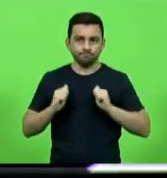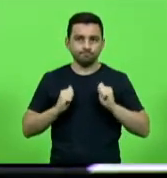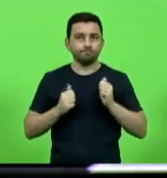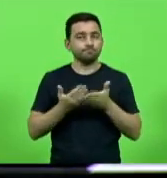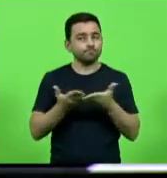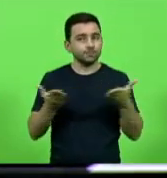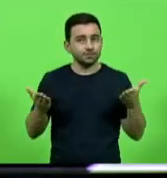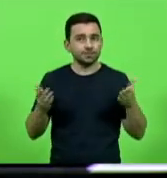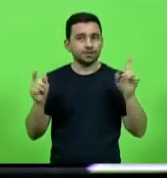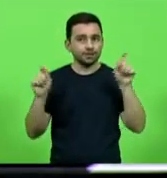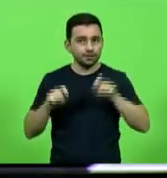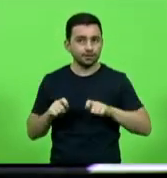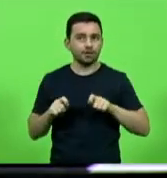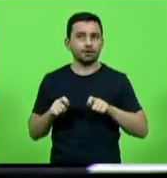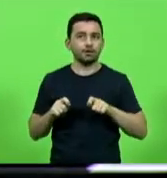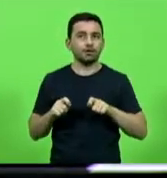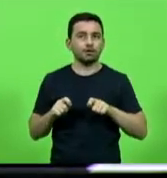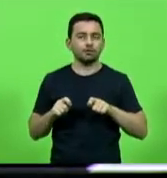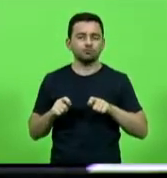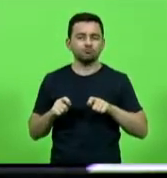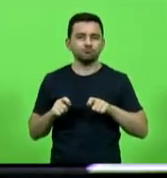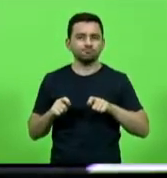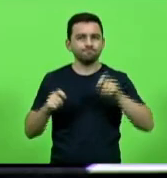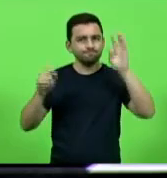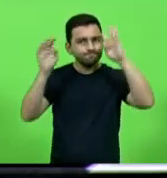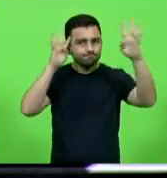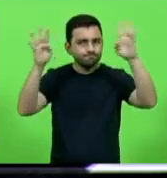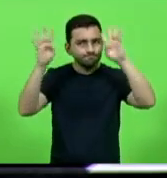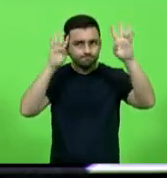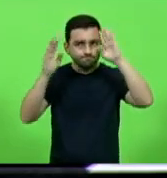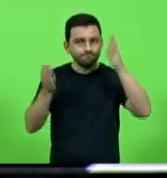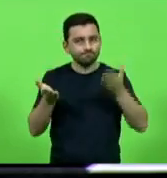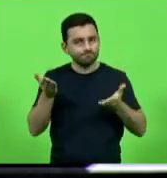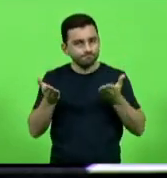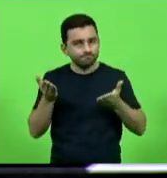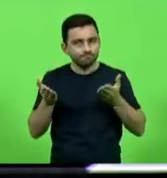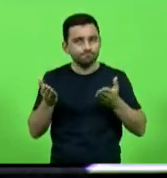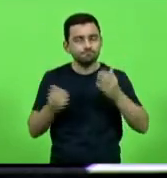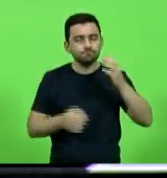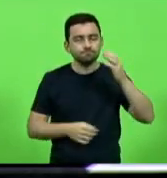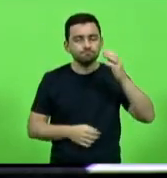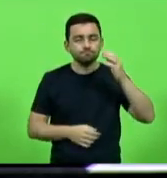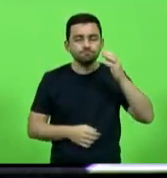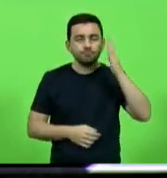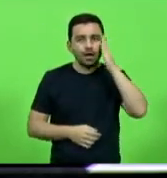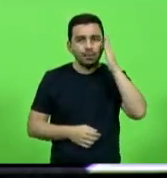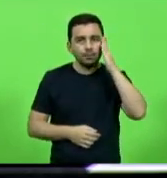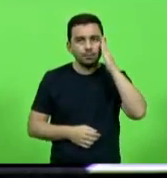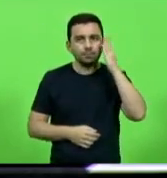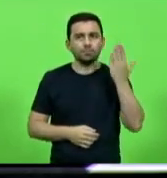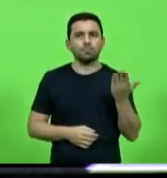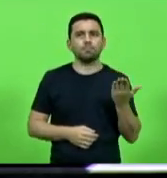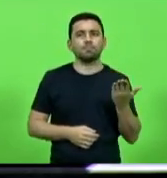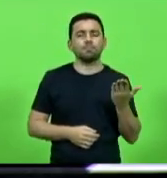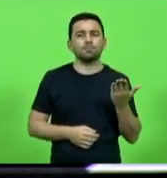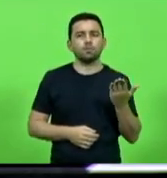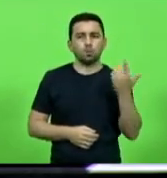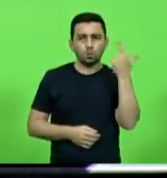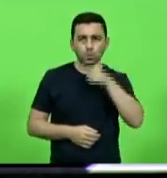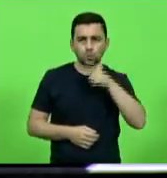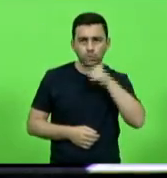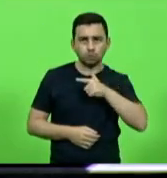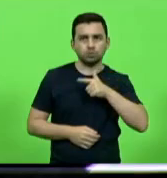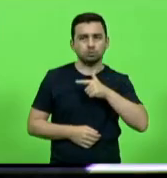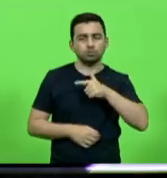ter sobriedade, inteligência, sabedoria para podermos exercer o